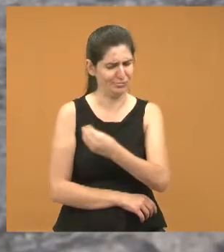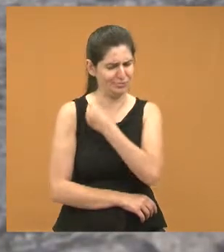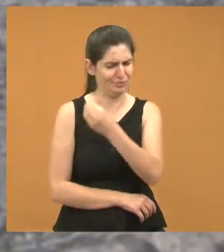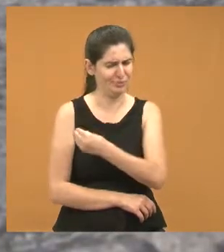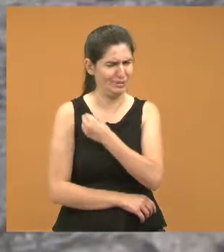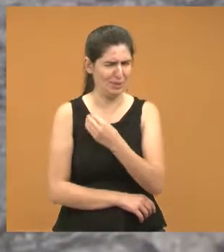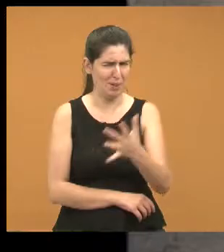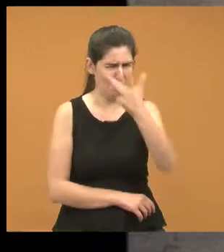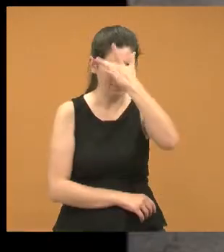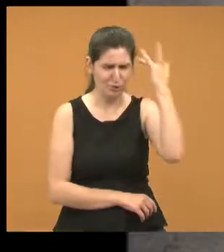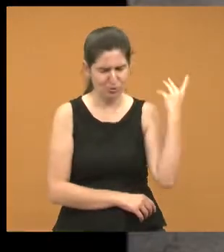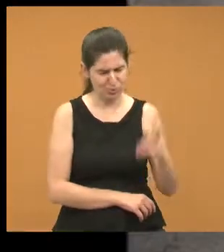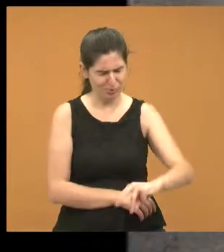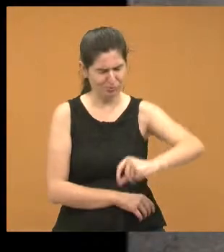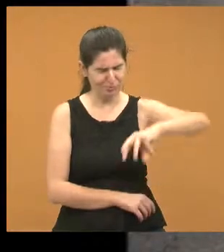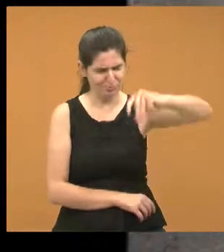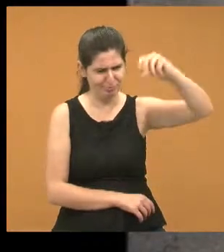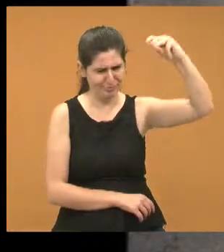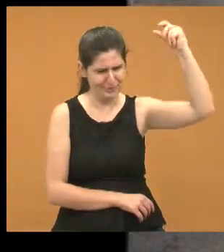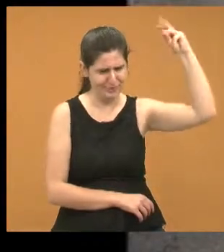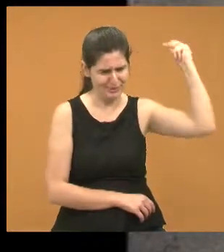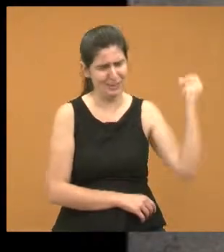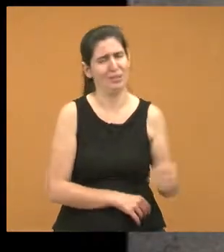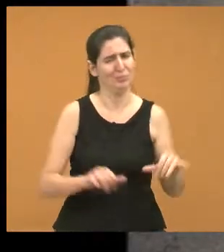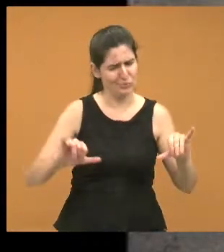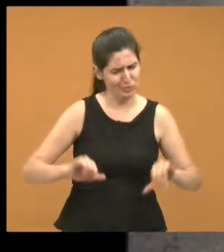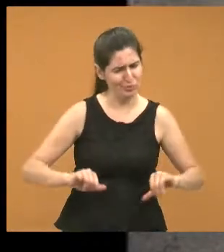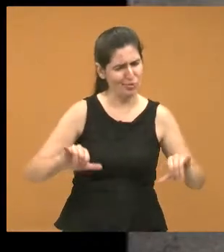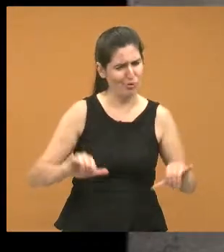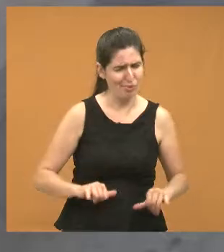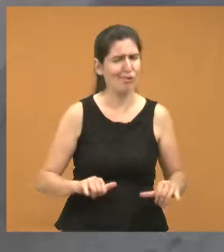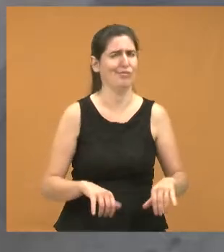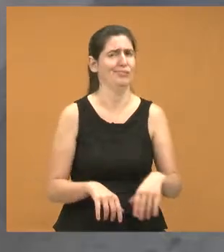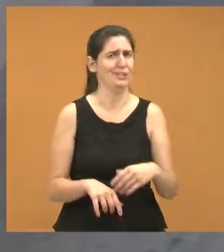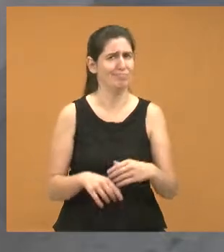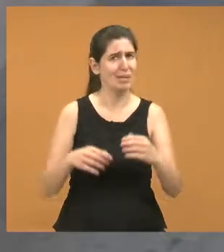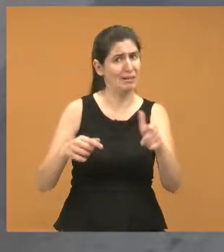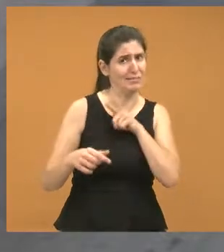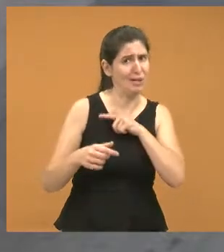até hoje, devido à situação precária de não ter asfalto ainda naquele pedaço.